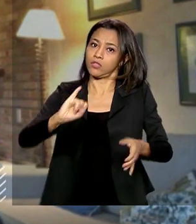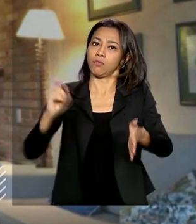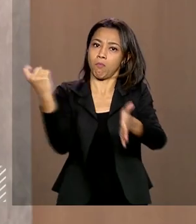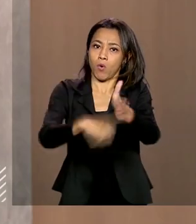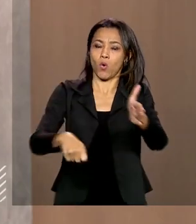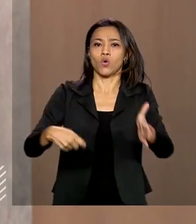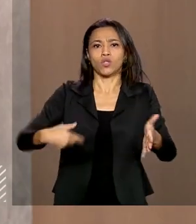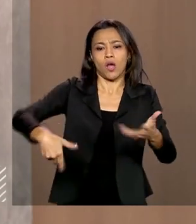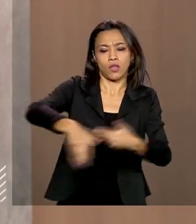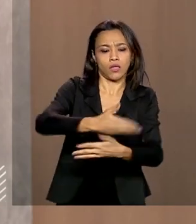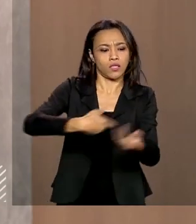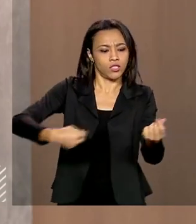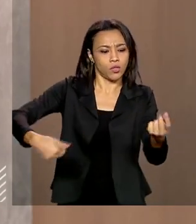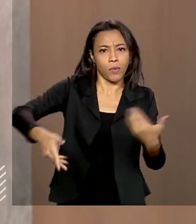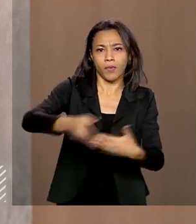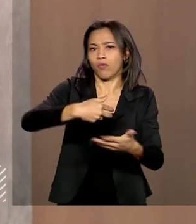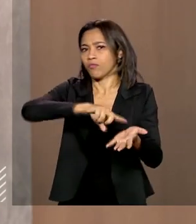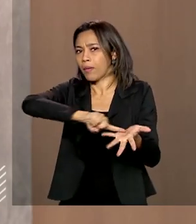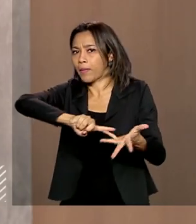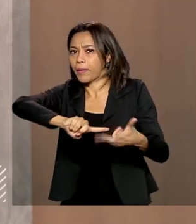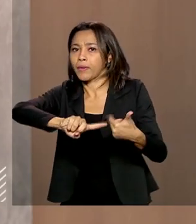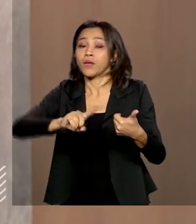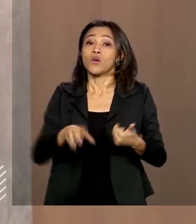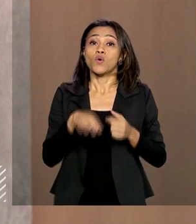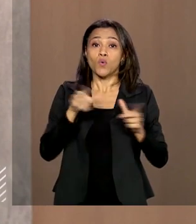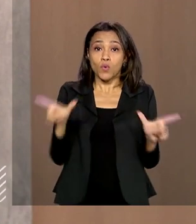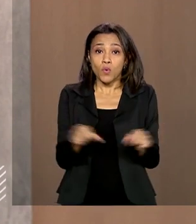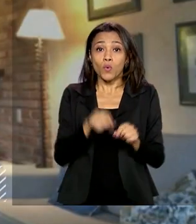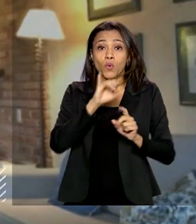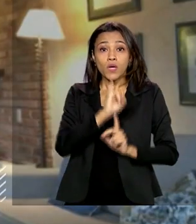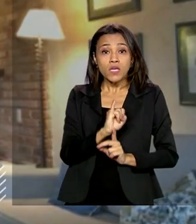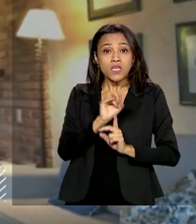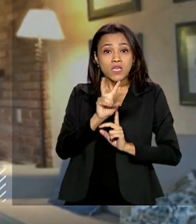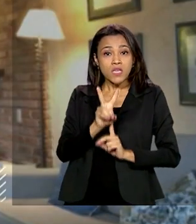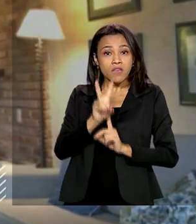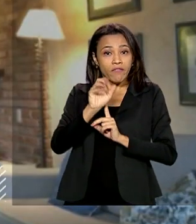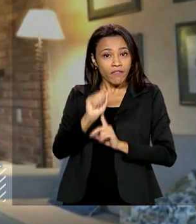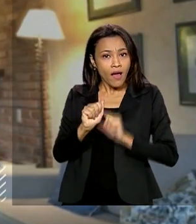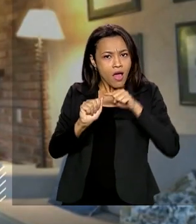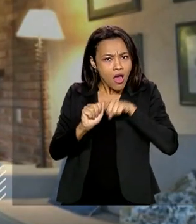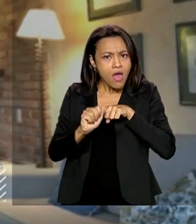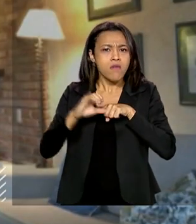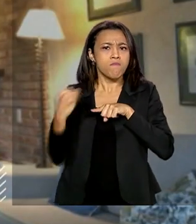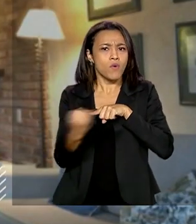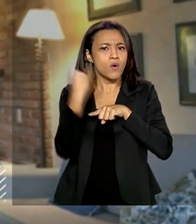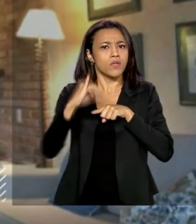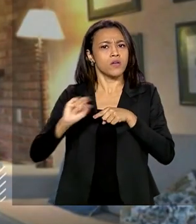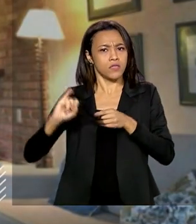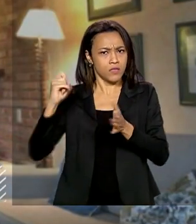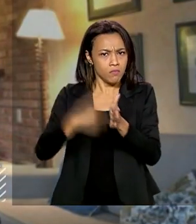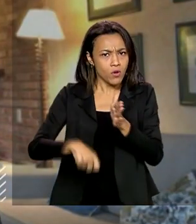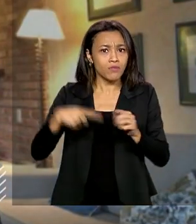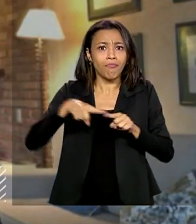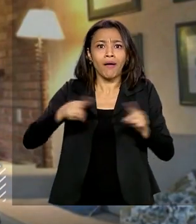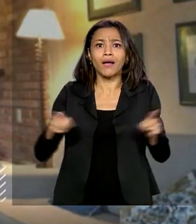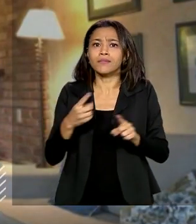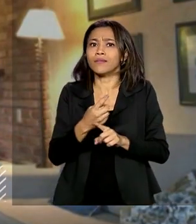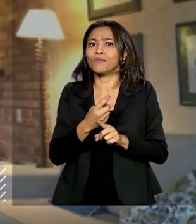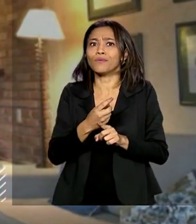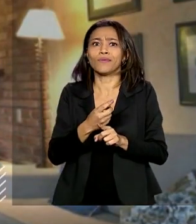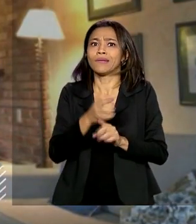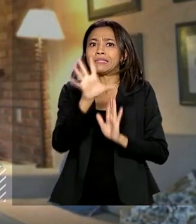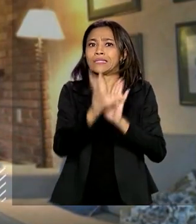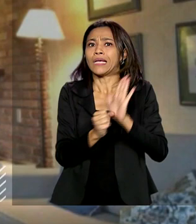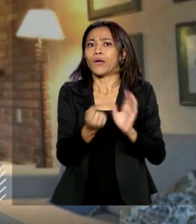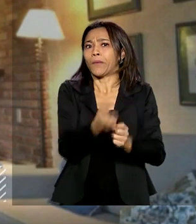marcha para a modernidade. O IVA é um imposto importante, mas ele é moderno dos anos 50 do século passado.